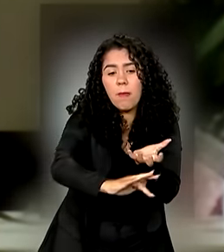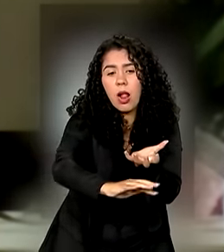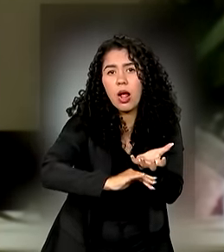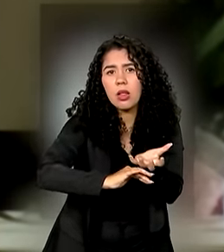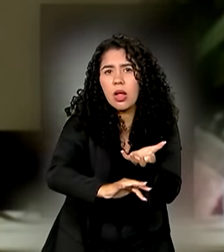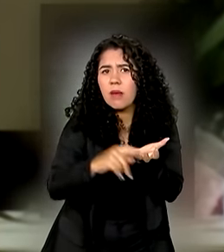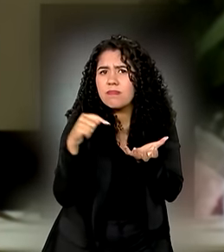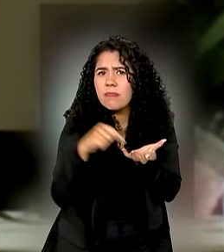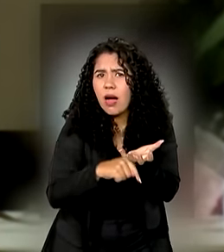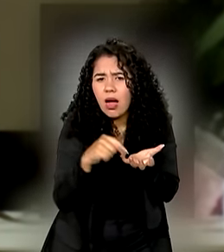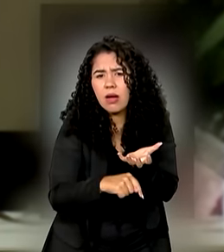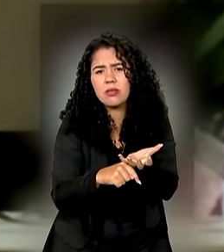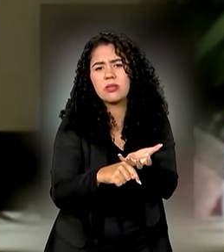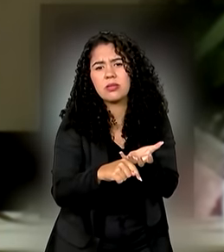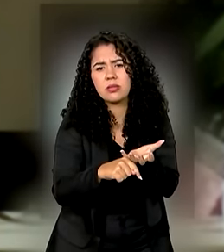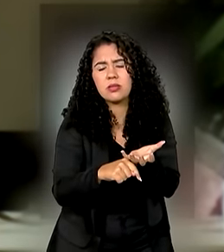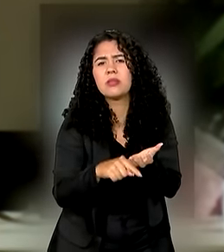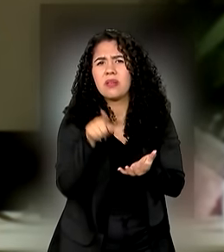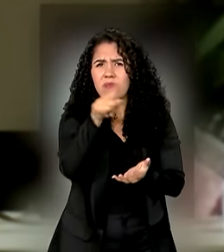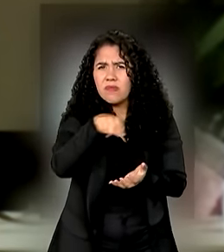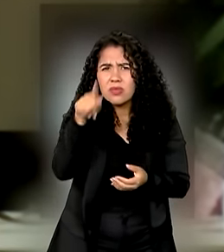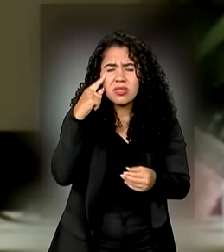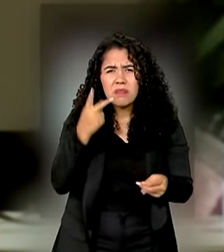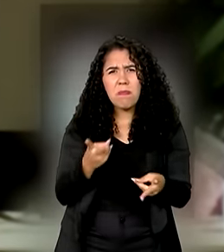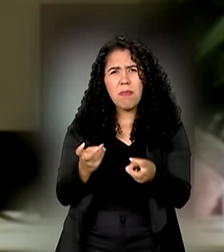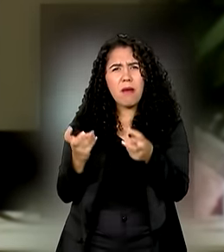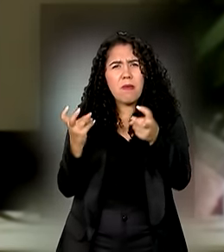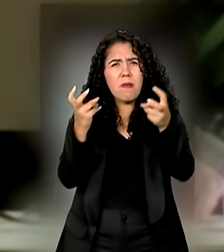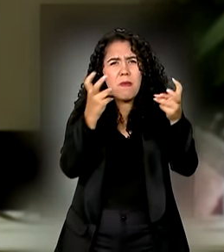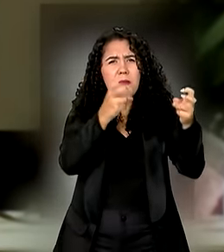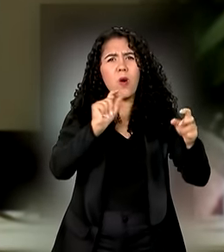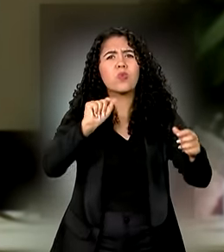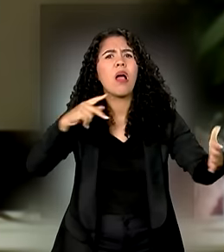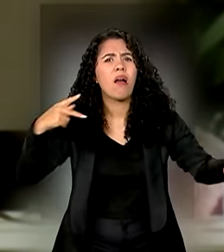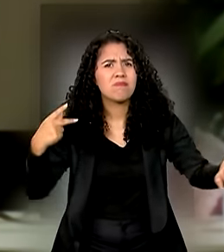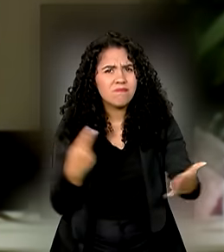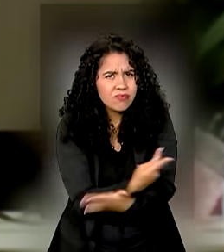está, vocês estão vendo o que está acontecendo lá.